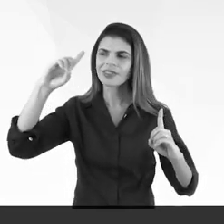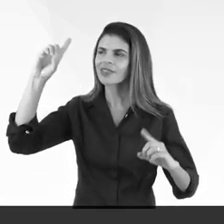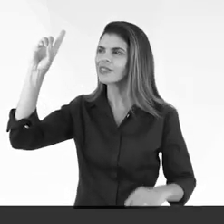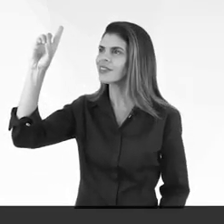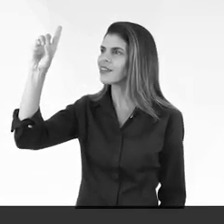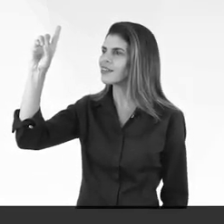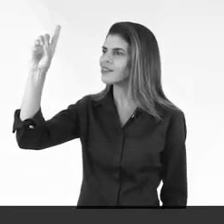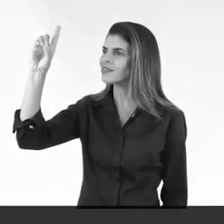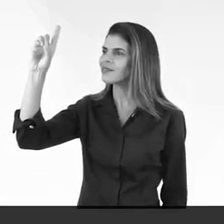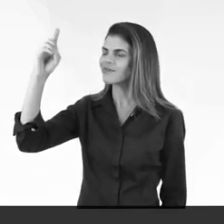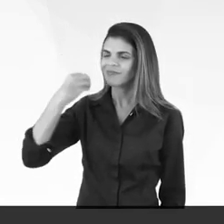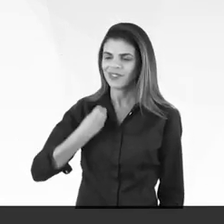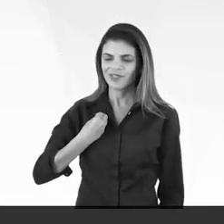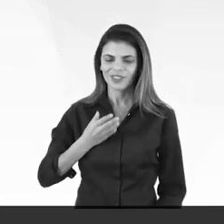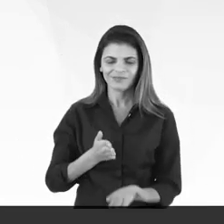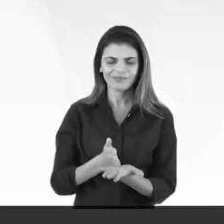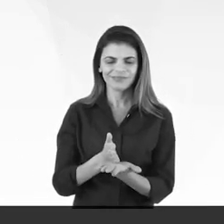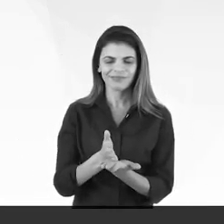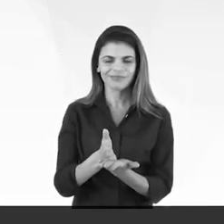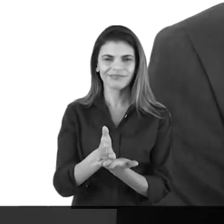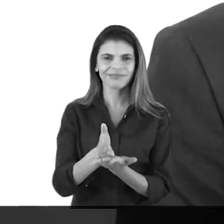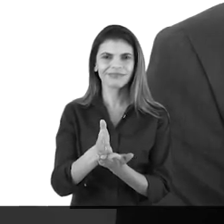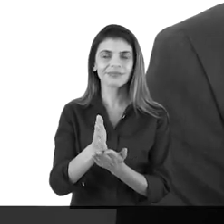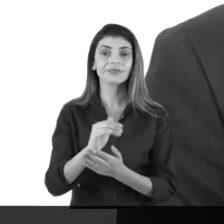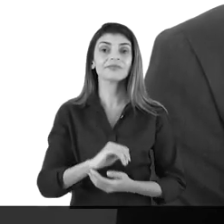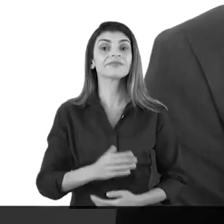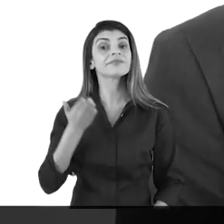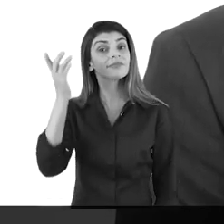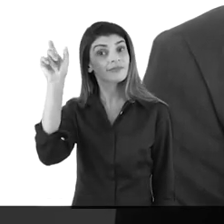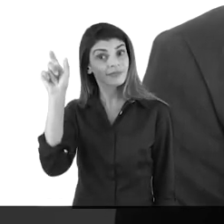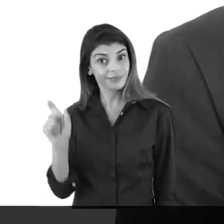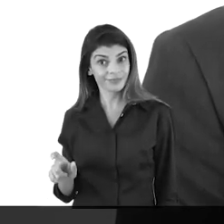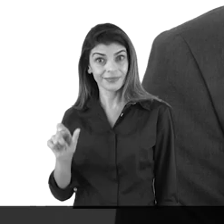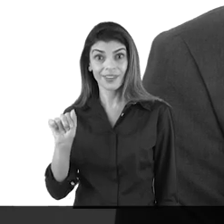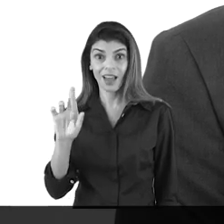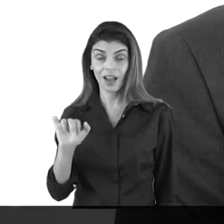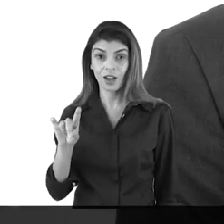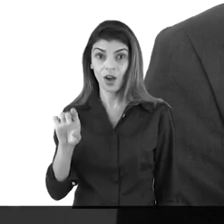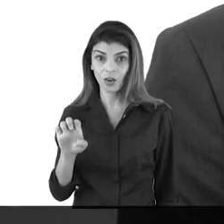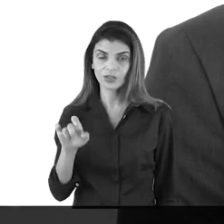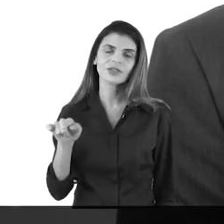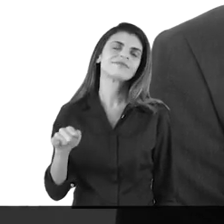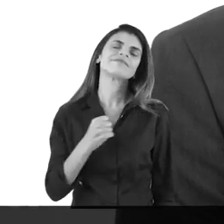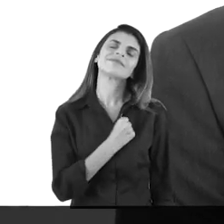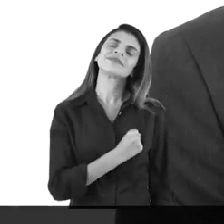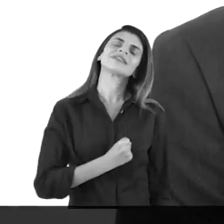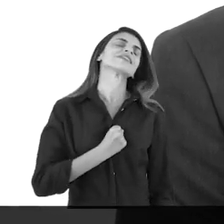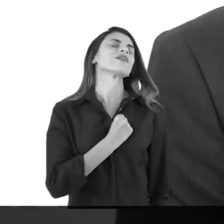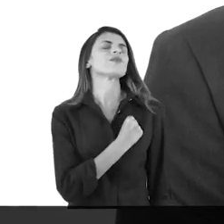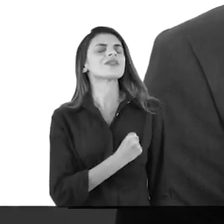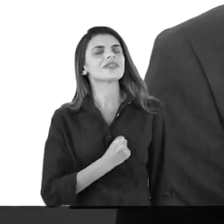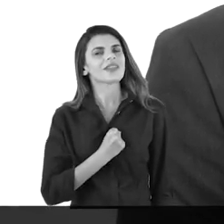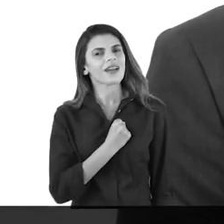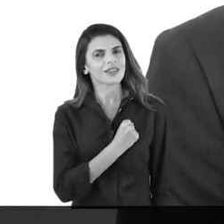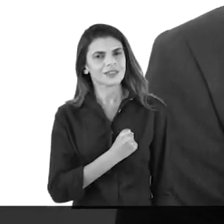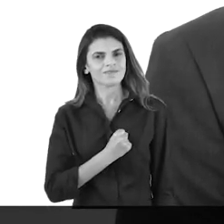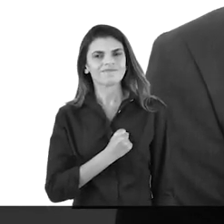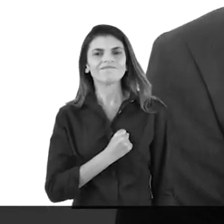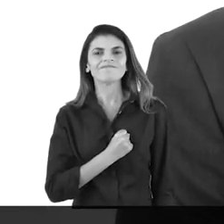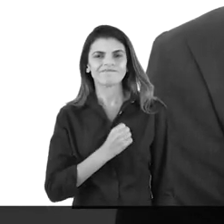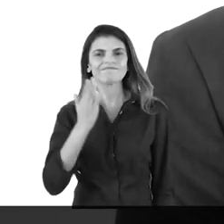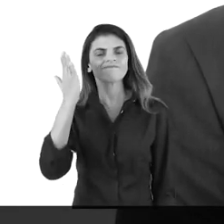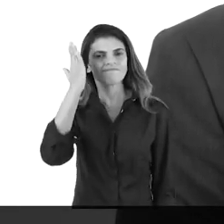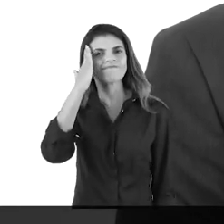Deus, um caminhar na direção de Deus. A Harold de Oliveira nos deixa a saudade e a